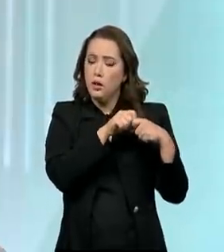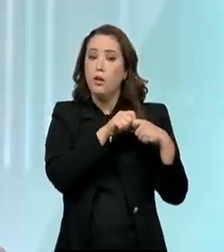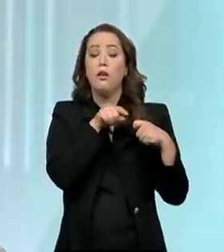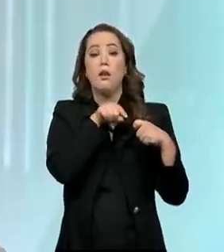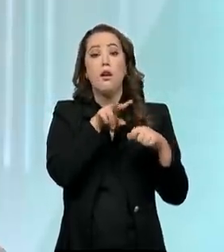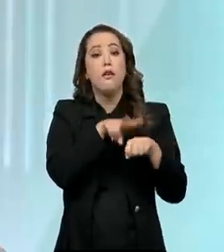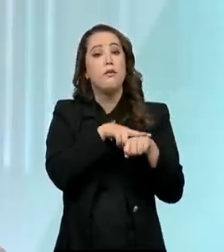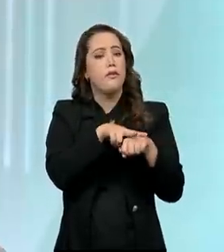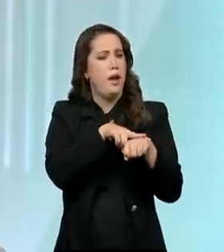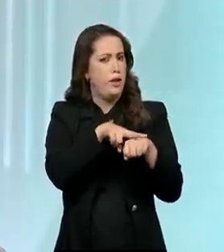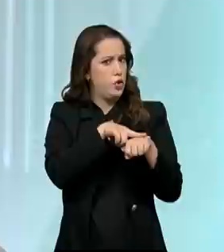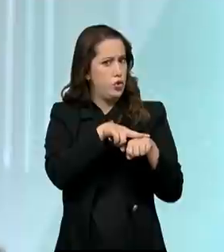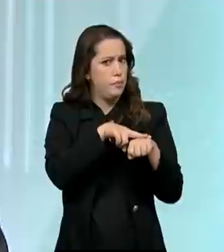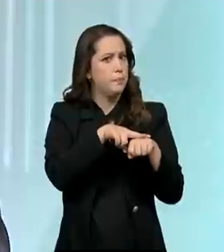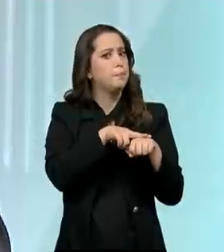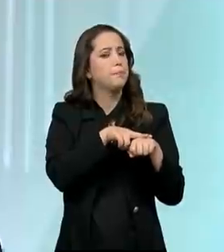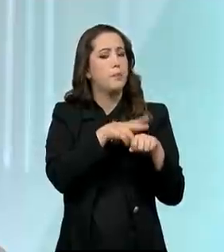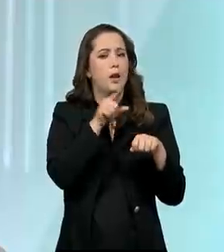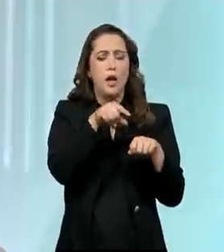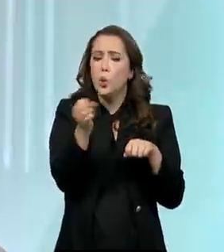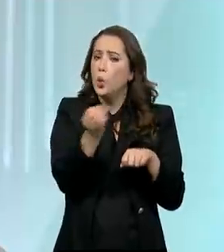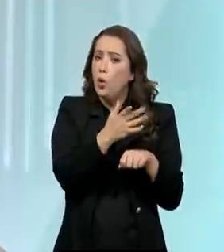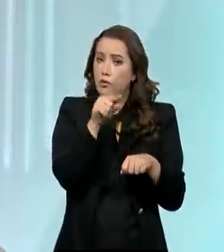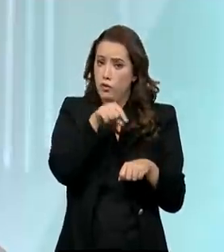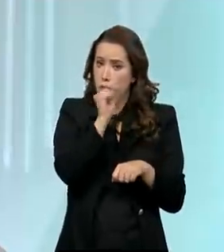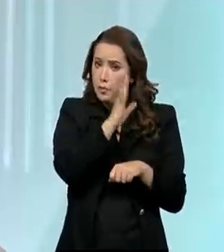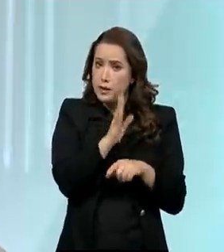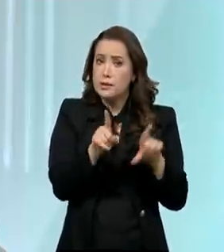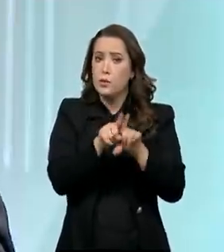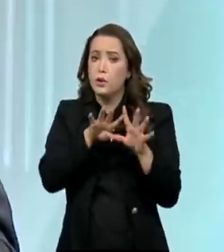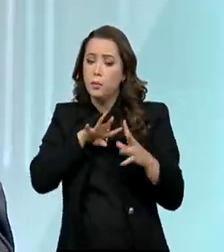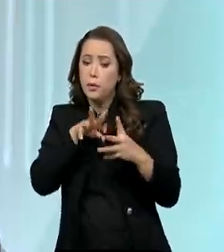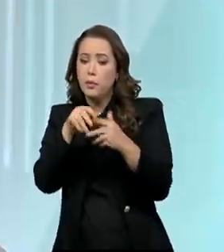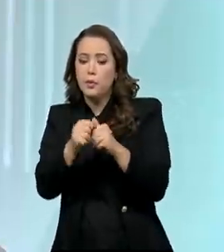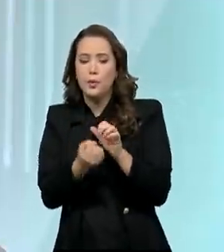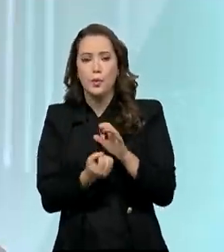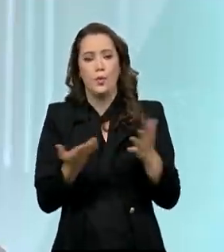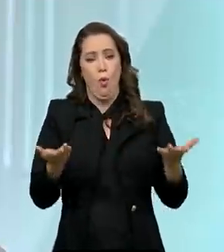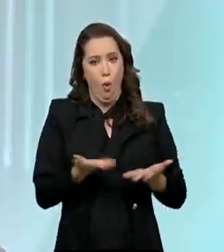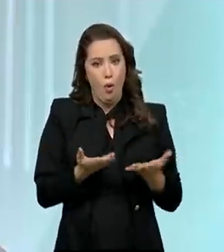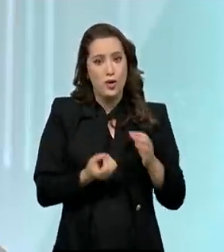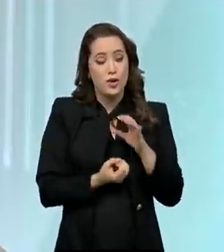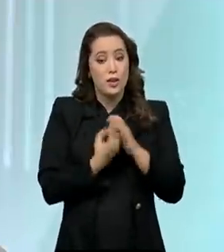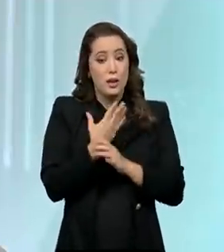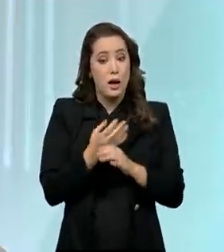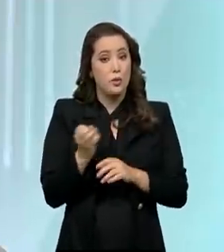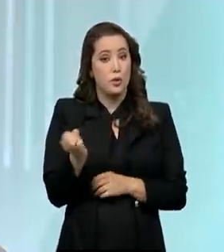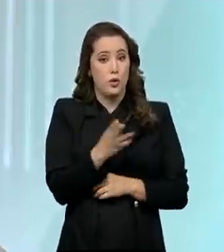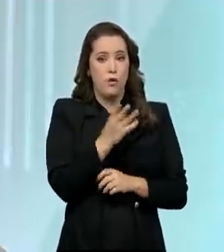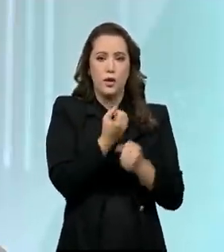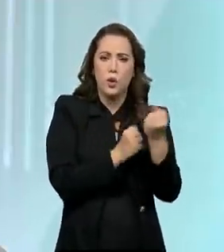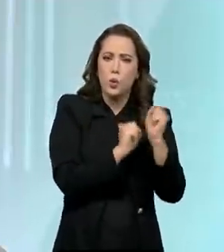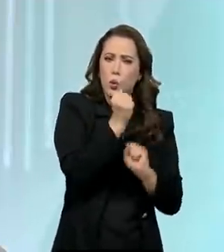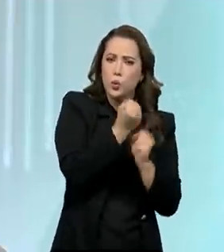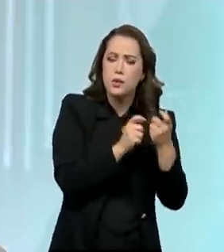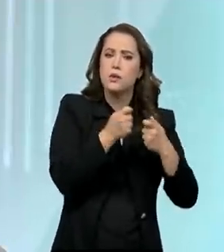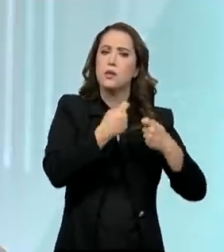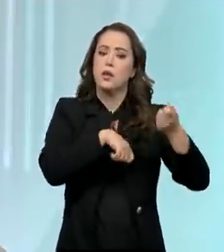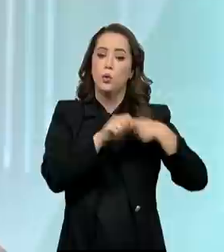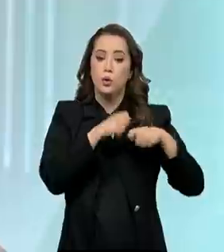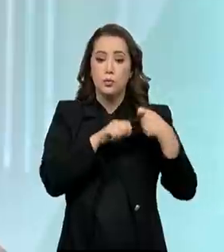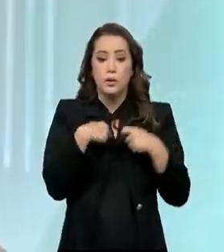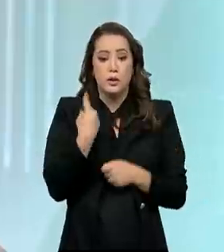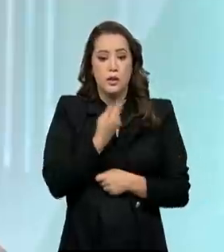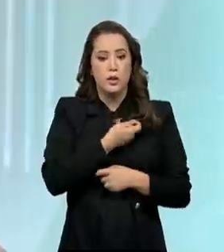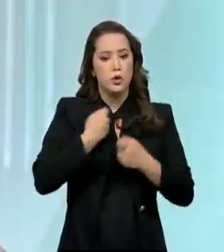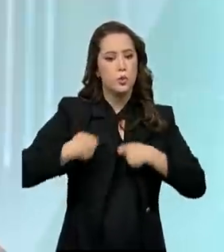muito novo, não só para nós brasileiros, mas para o mundo inteiro. Realmente está sendo criado uma nova indústria econômica. E para a gente, a gente tem